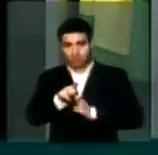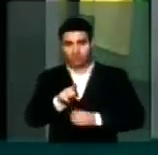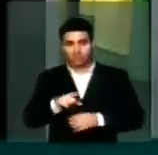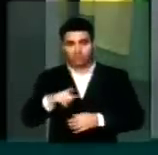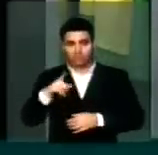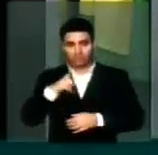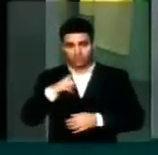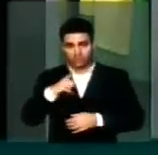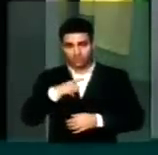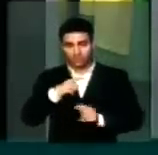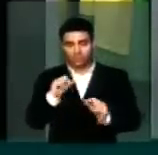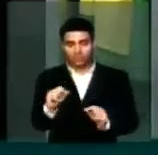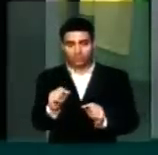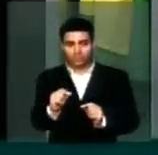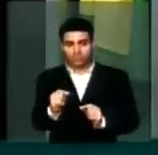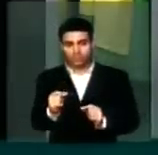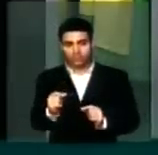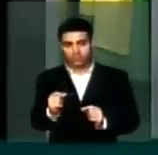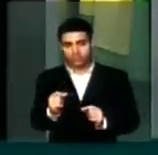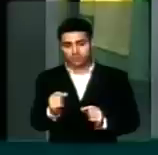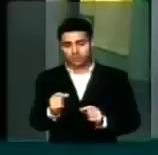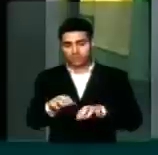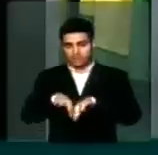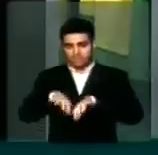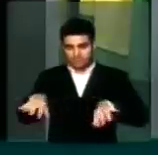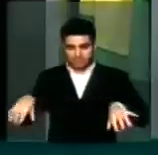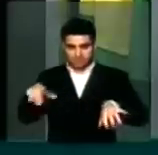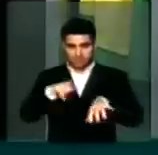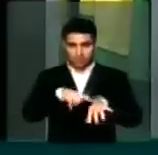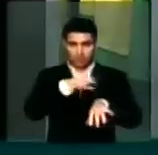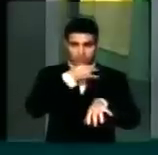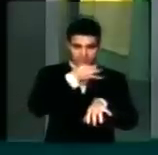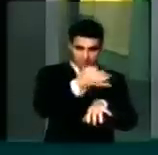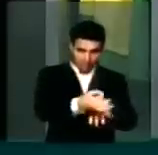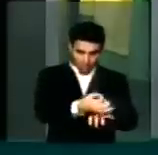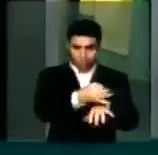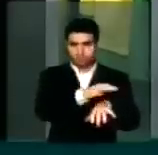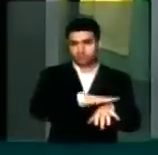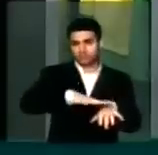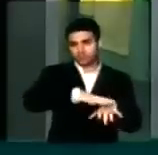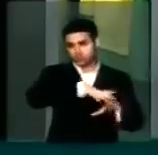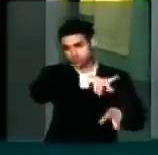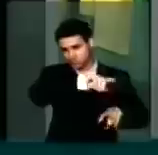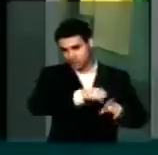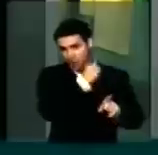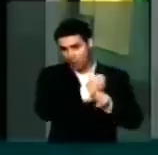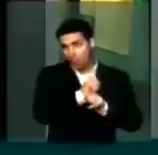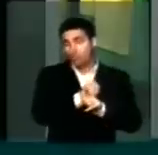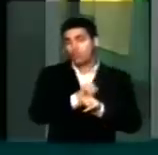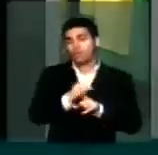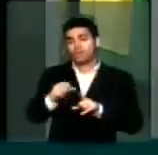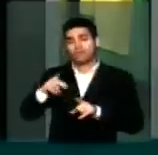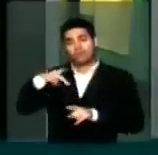divórcio cada vez mais claro entre a opinião pública, a sociedade e os políticos.